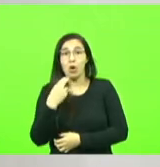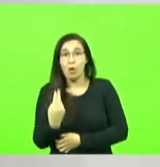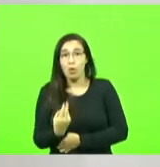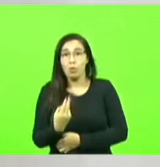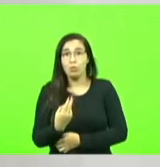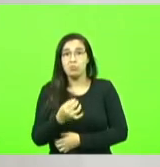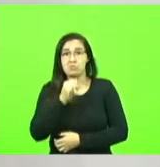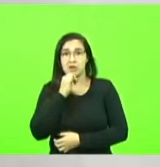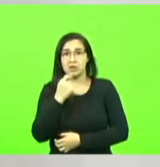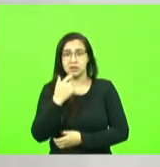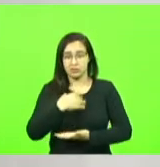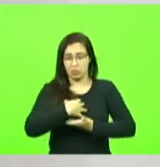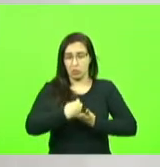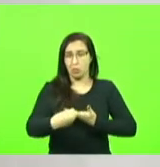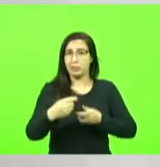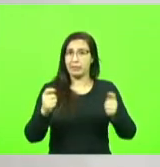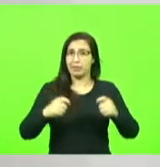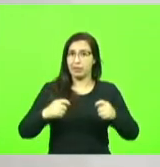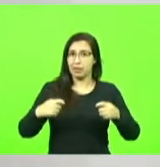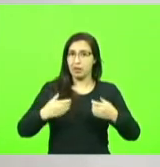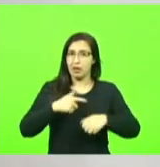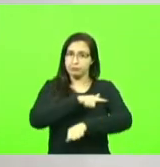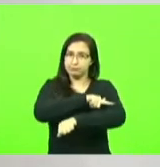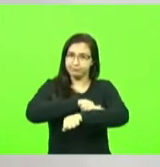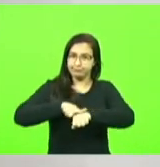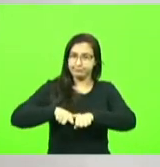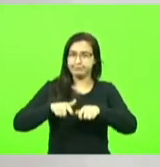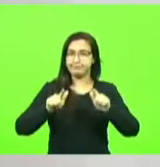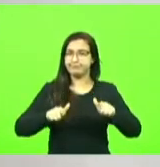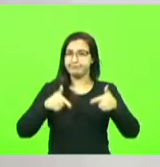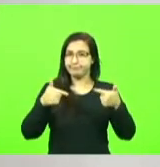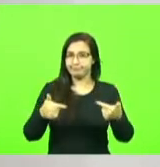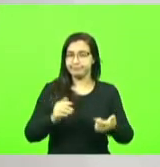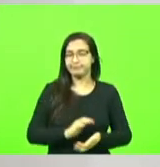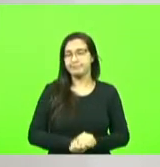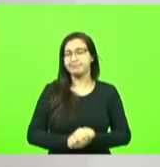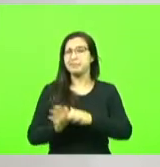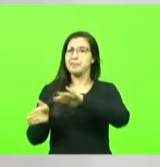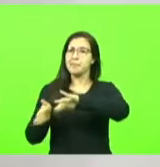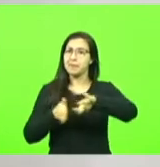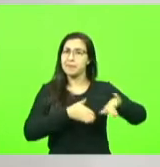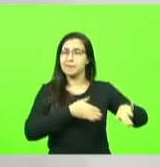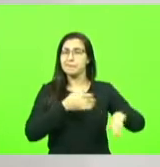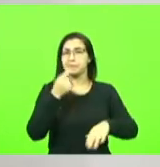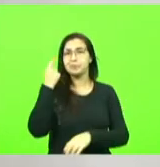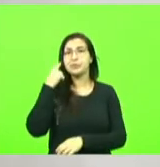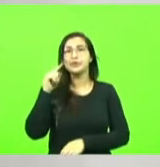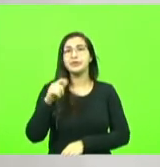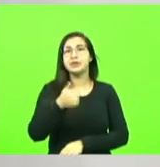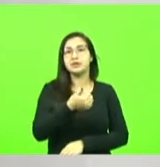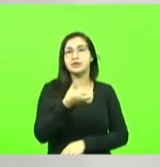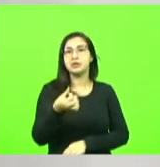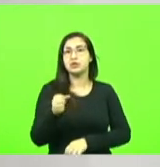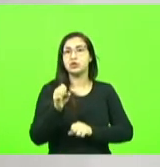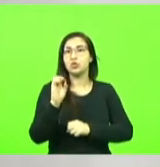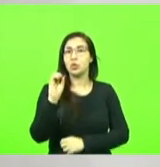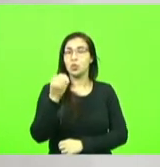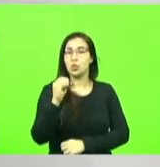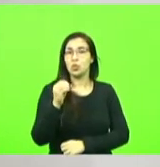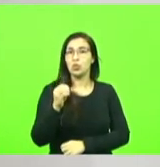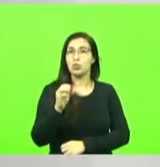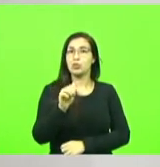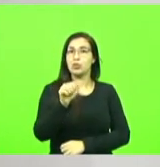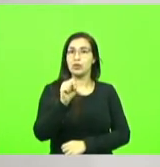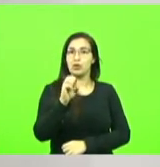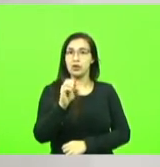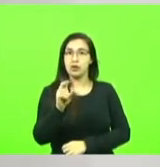passada a fase crítica da pandemia no dia 16 de outubro a Ascurra foi palco de um evento